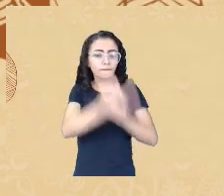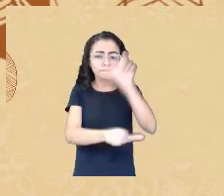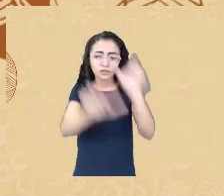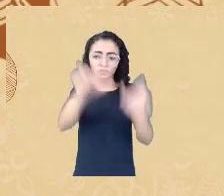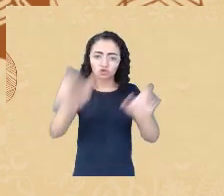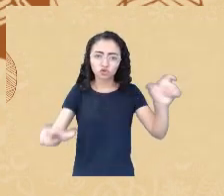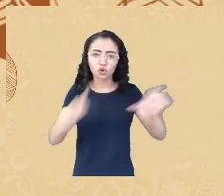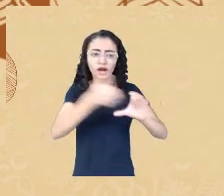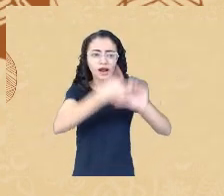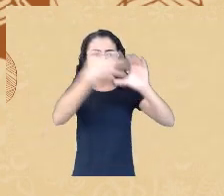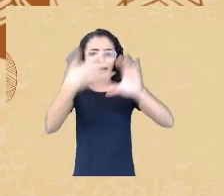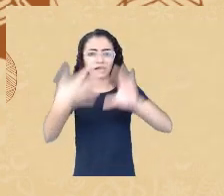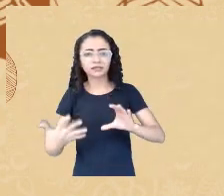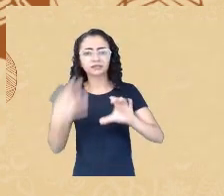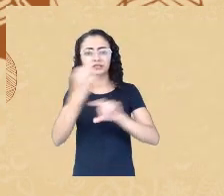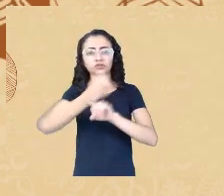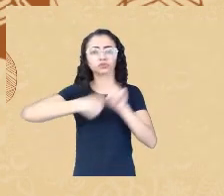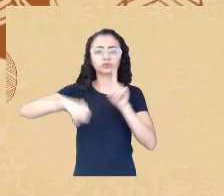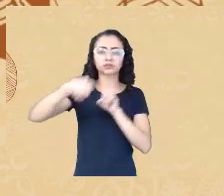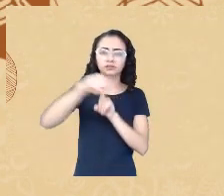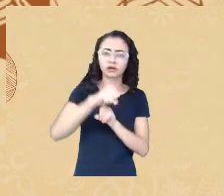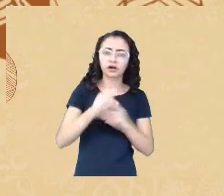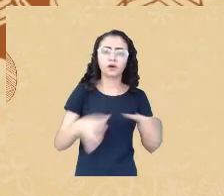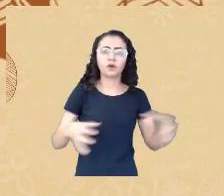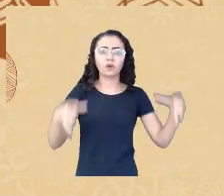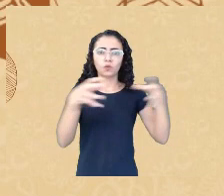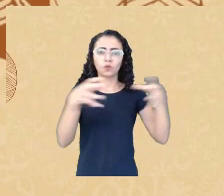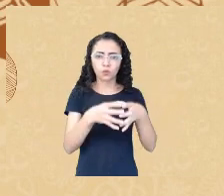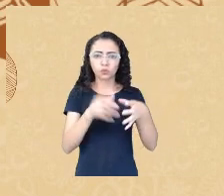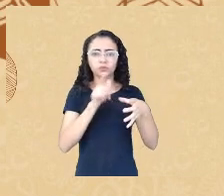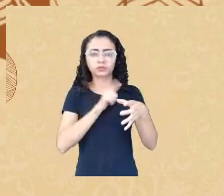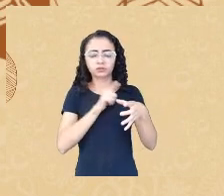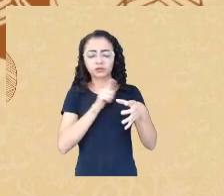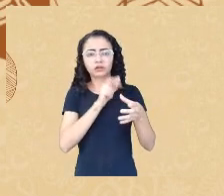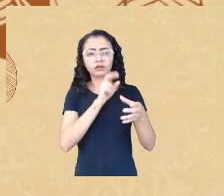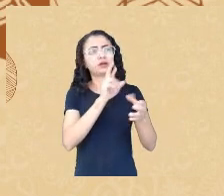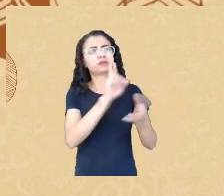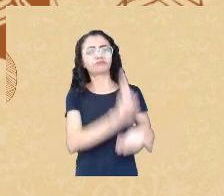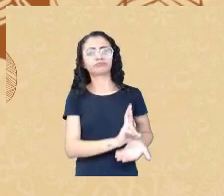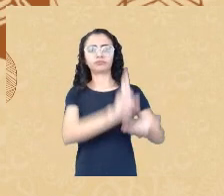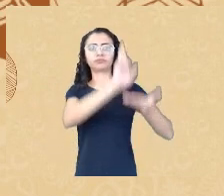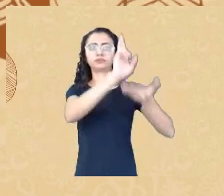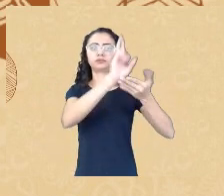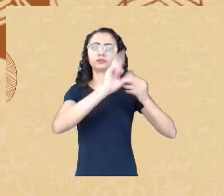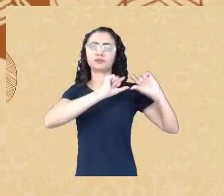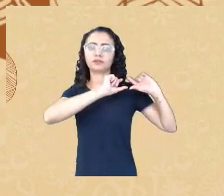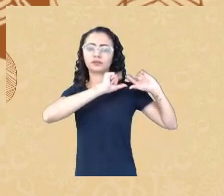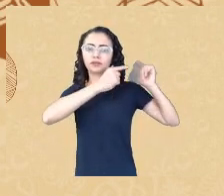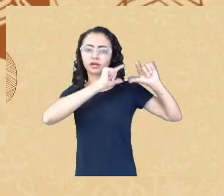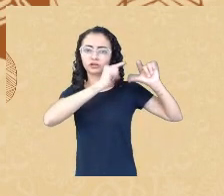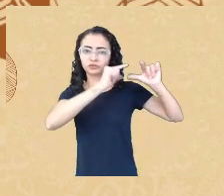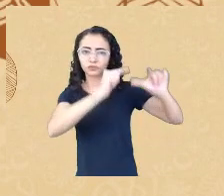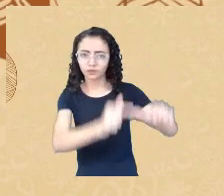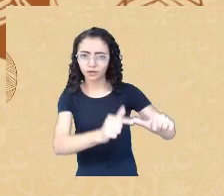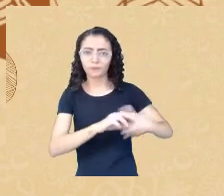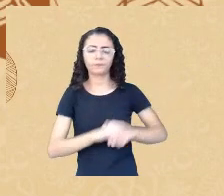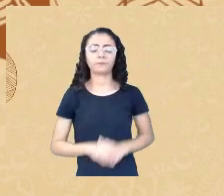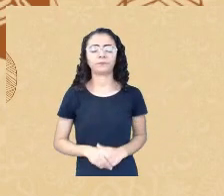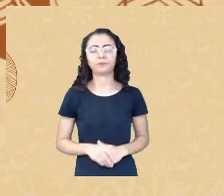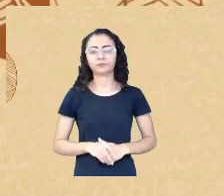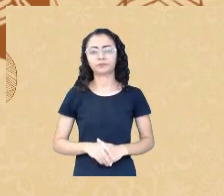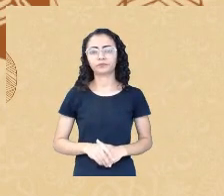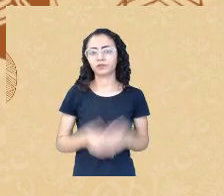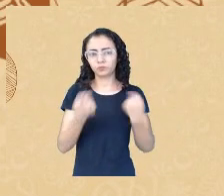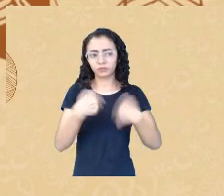baixo os grupos altamente representados tradicionalmente representados ninguém aqui está dizendo que eles têm que sair de lá mas ao